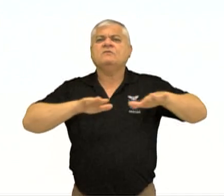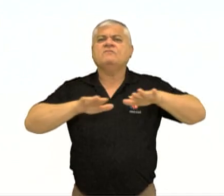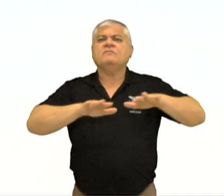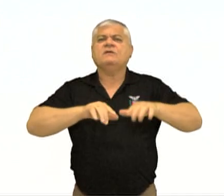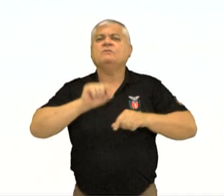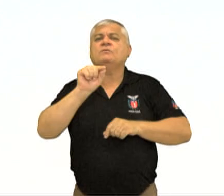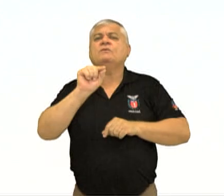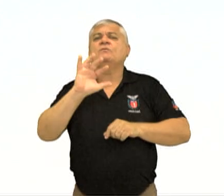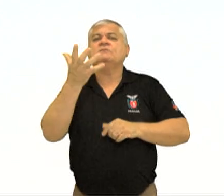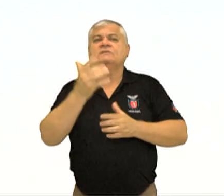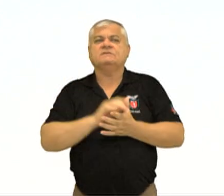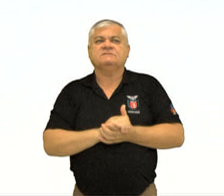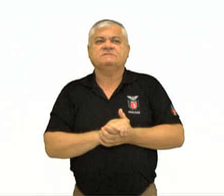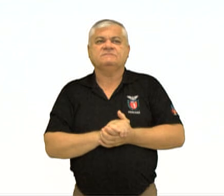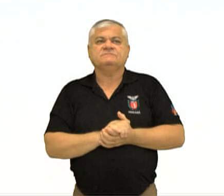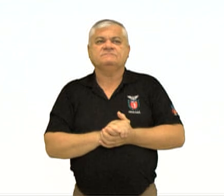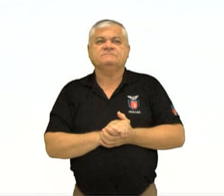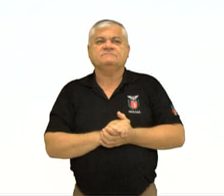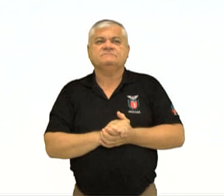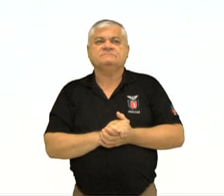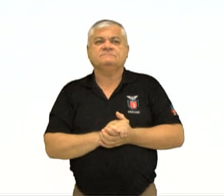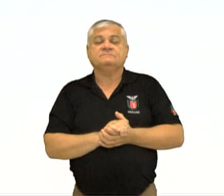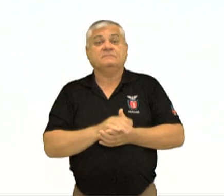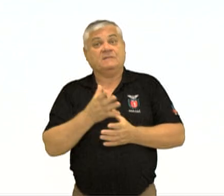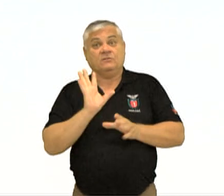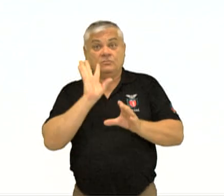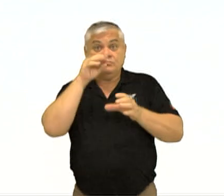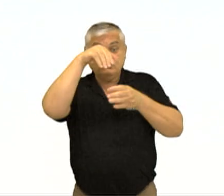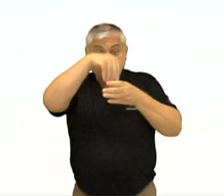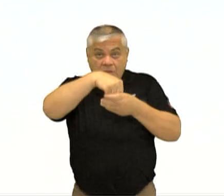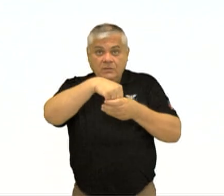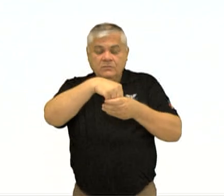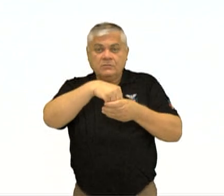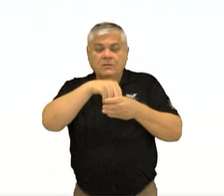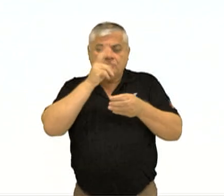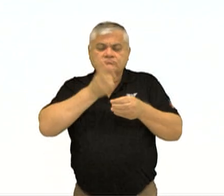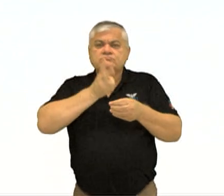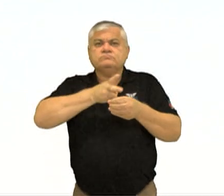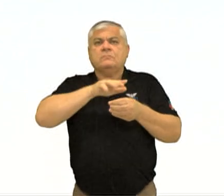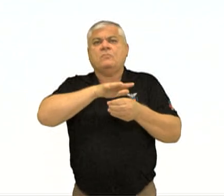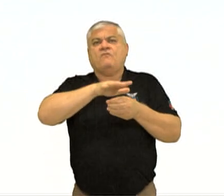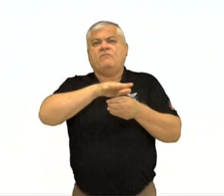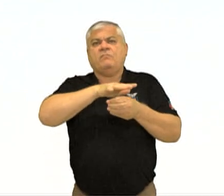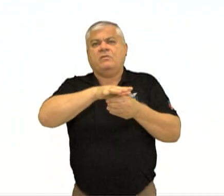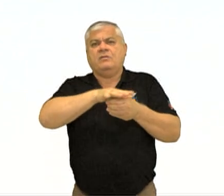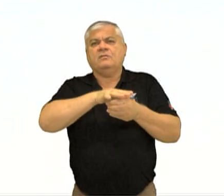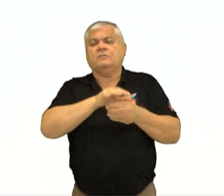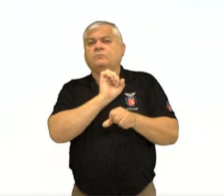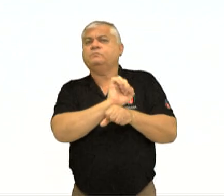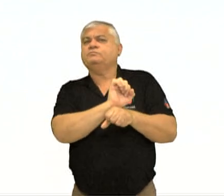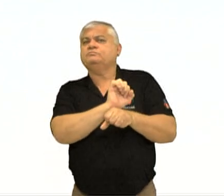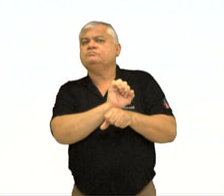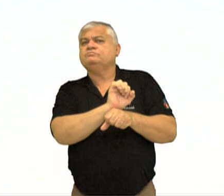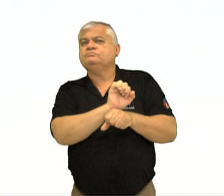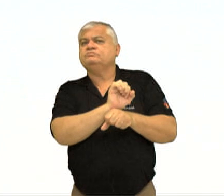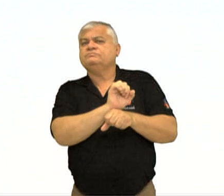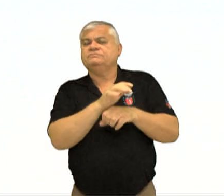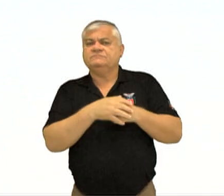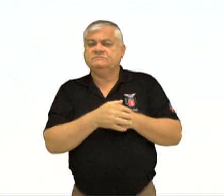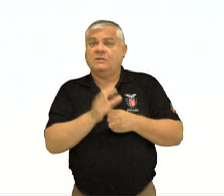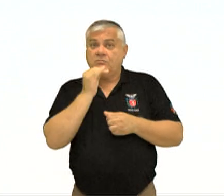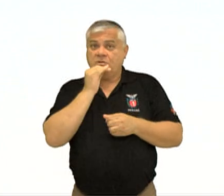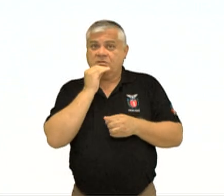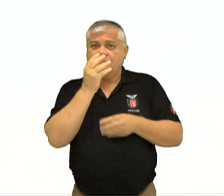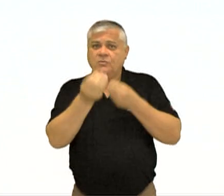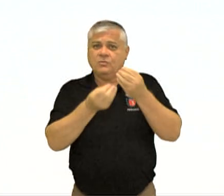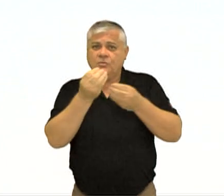e aí o que que rola? Ocorre o seguinte, ocorre a conservação da quantidade de movimento. E o conservação da